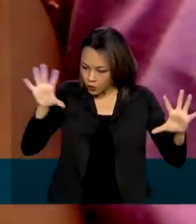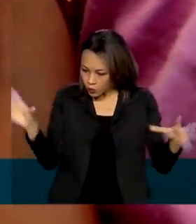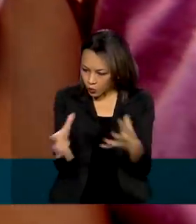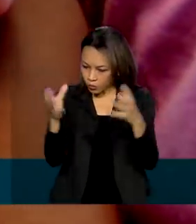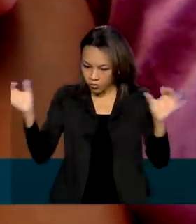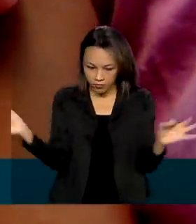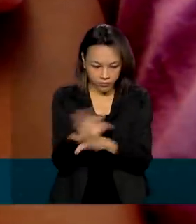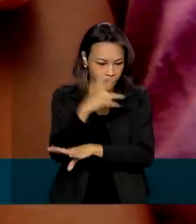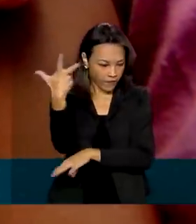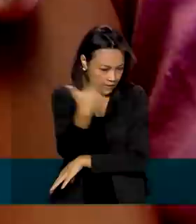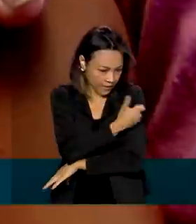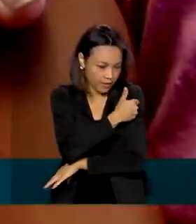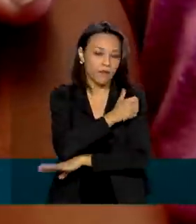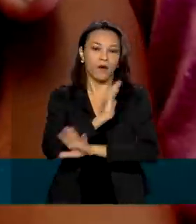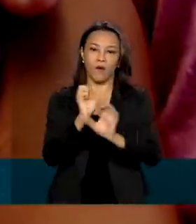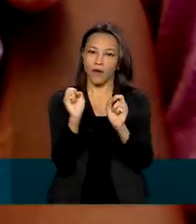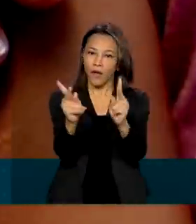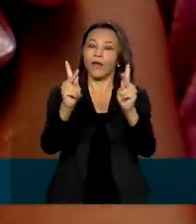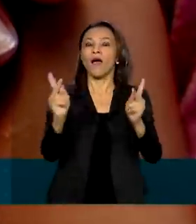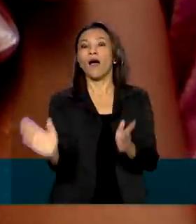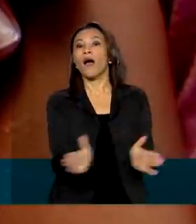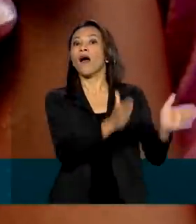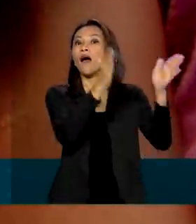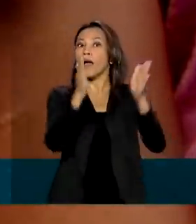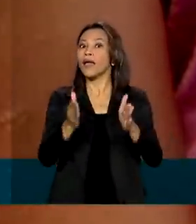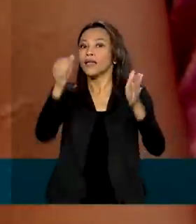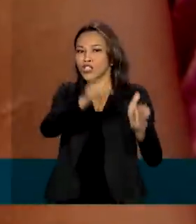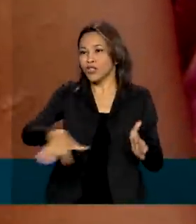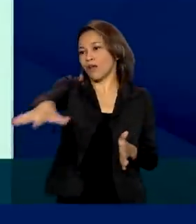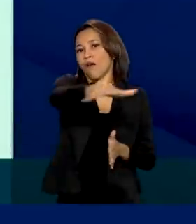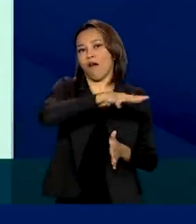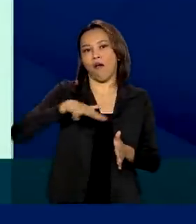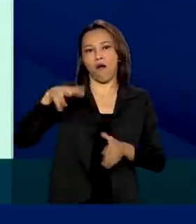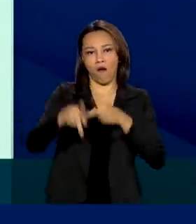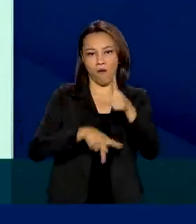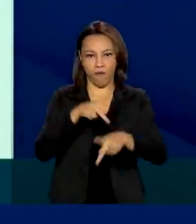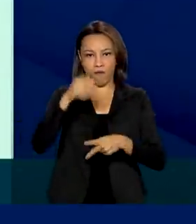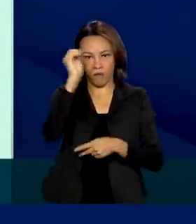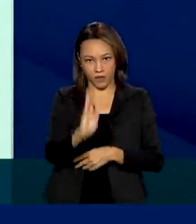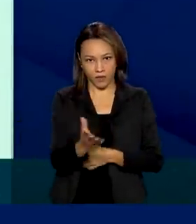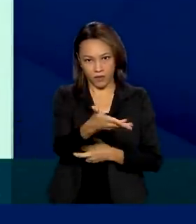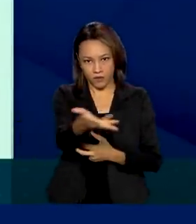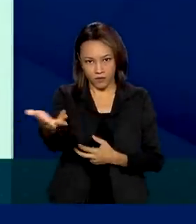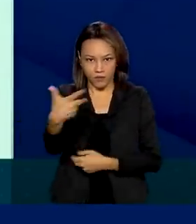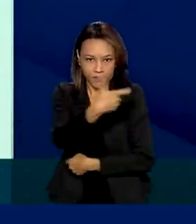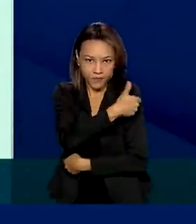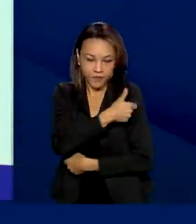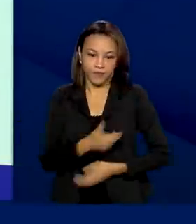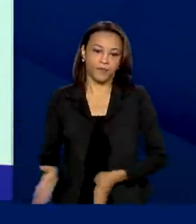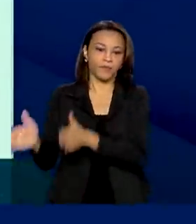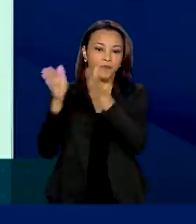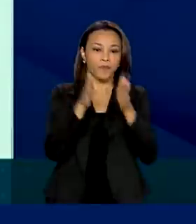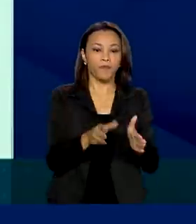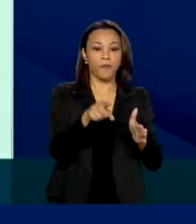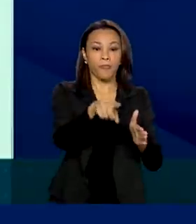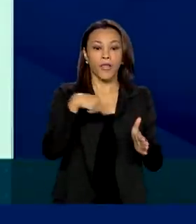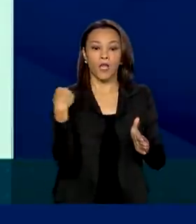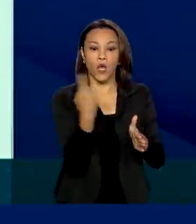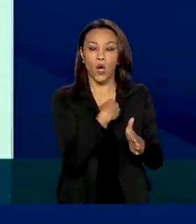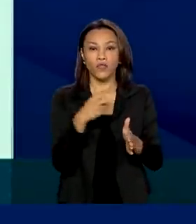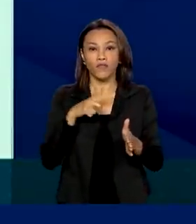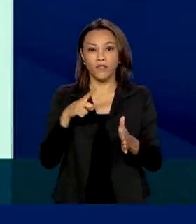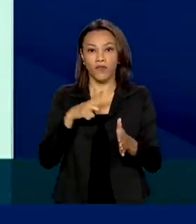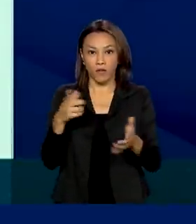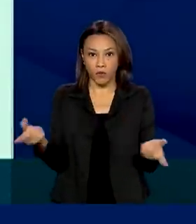vacinados, terá início a imunização da população em geral. Fizemos um consórcio, adesão ao consórcio Convox Facility,